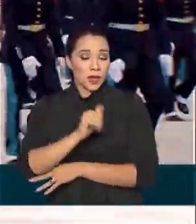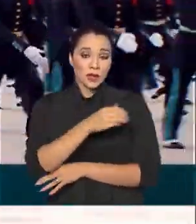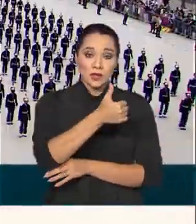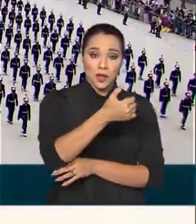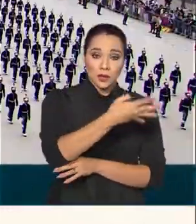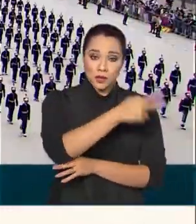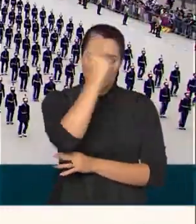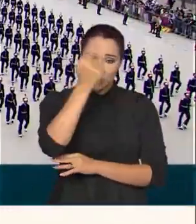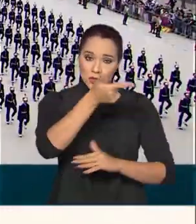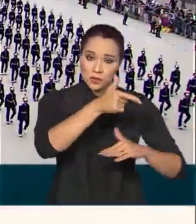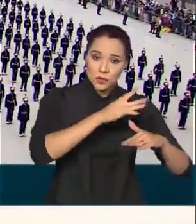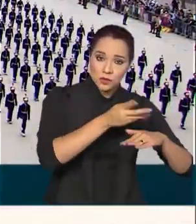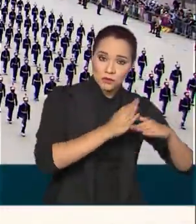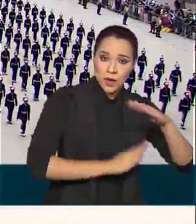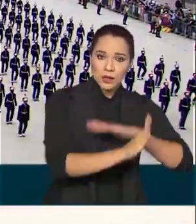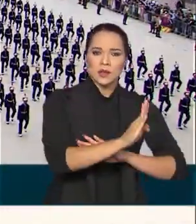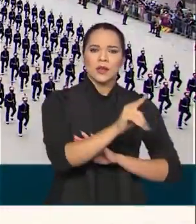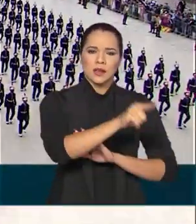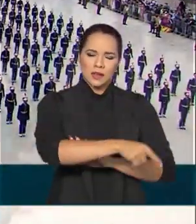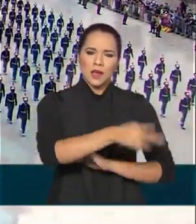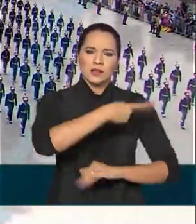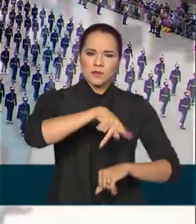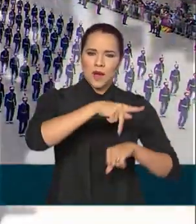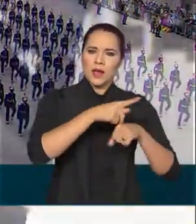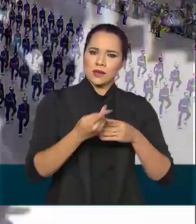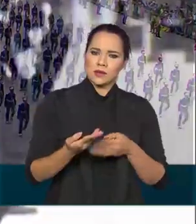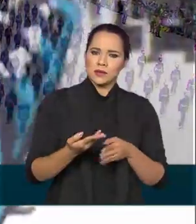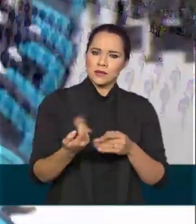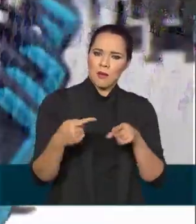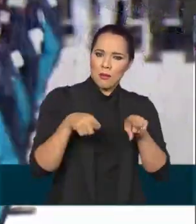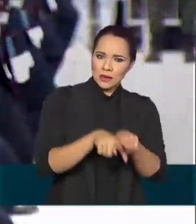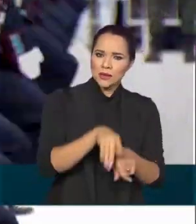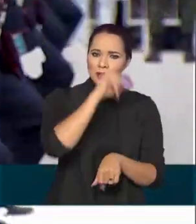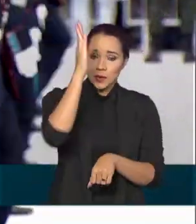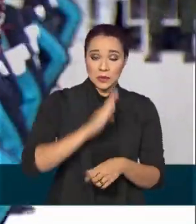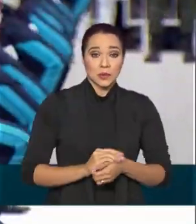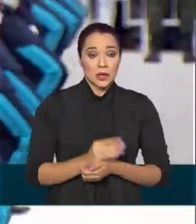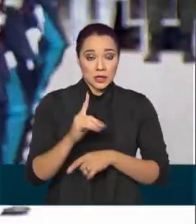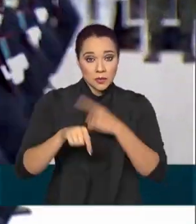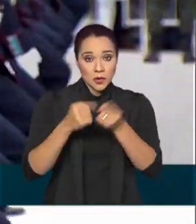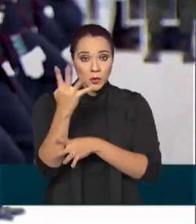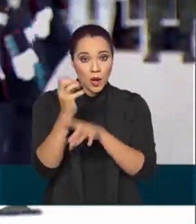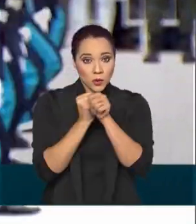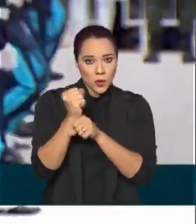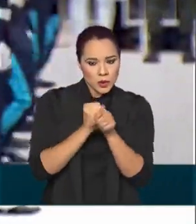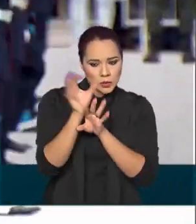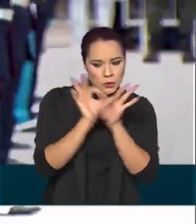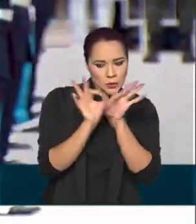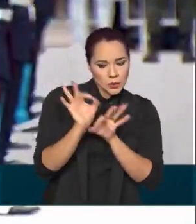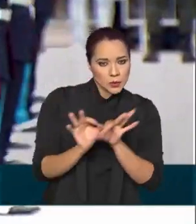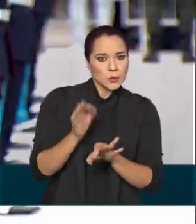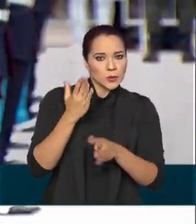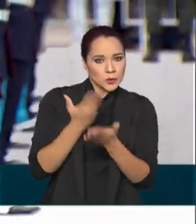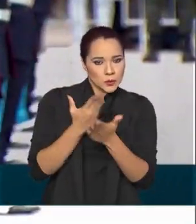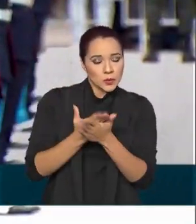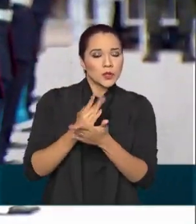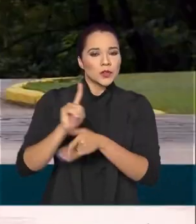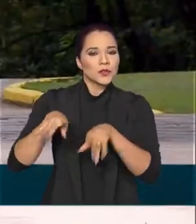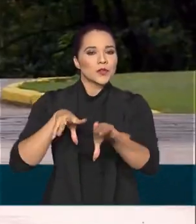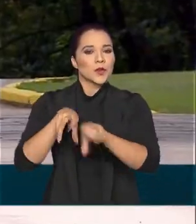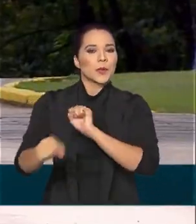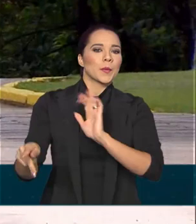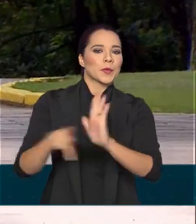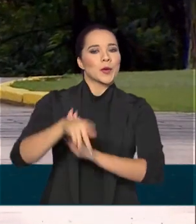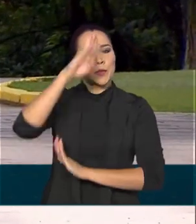estrangeiros, de nações amigas do Brasil. Depois de quatro anos de preparação, os cadetes vão se formar em oficiais do Exército.